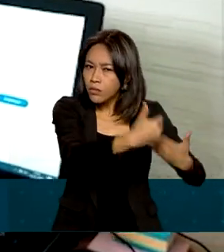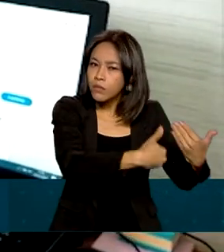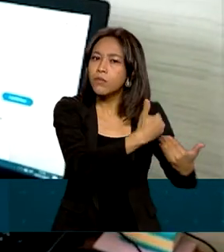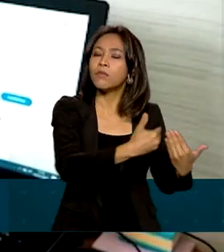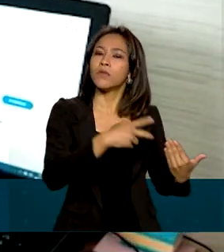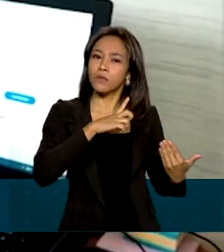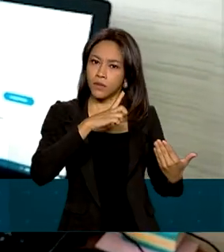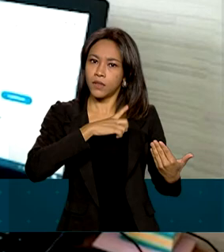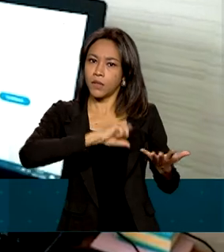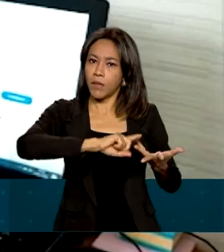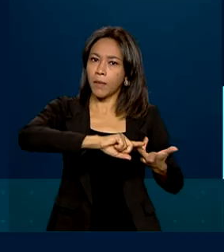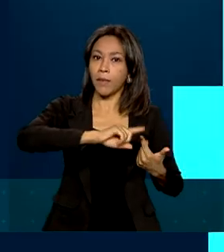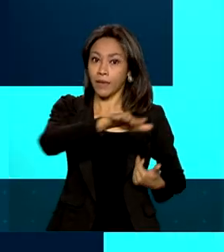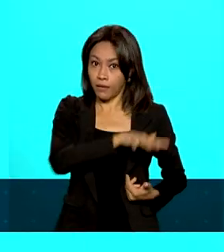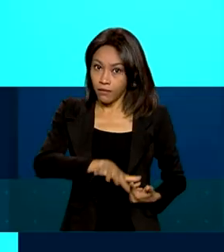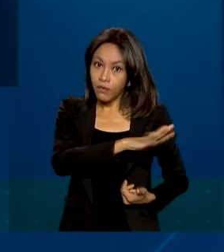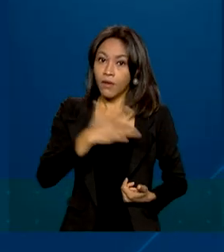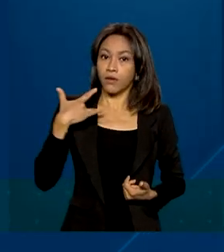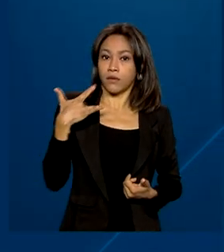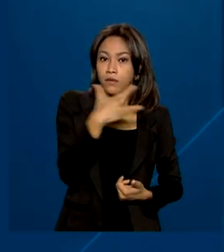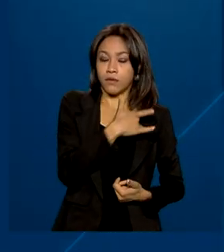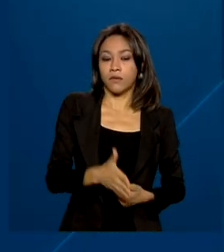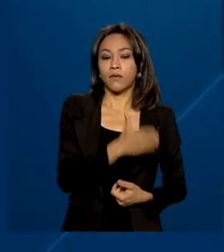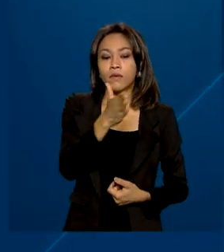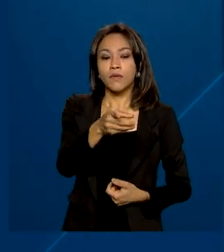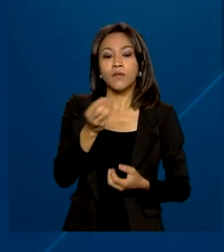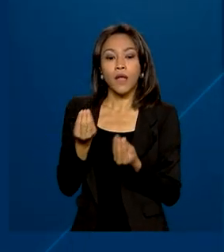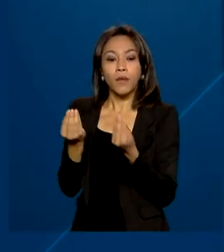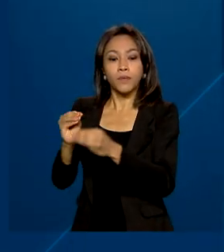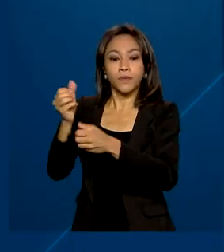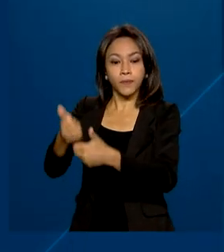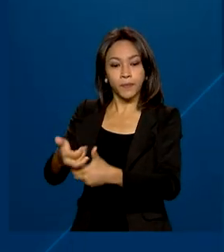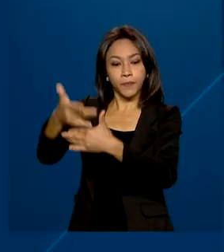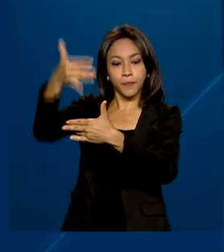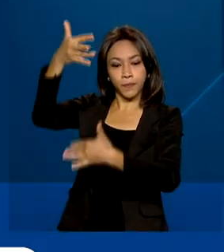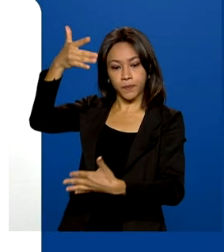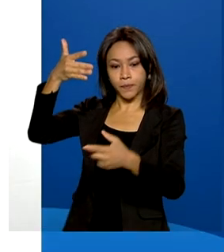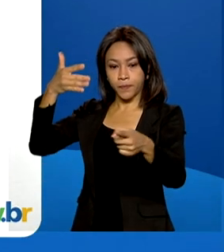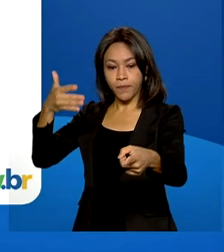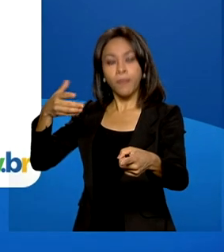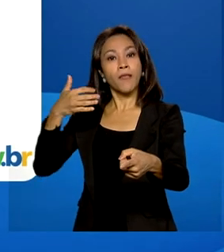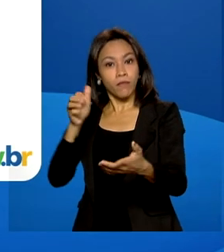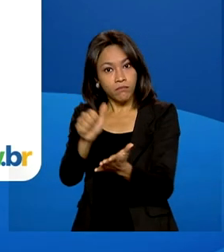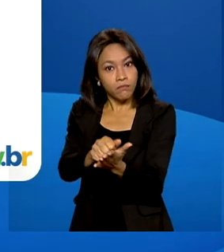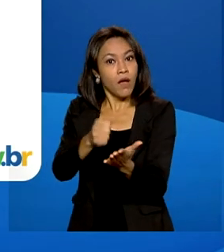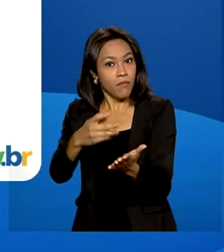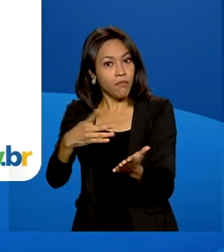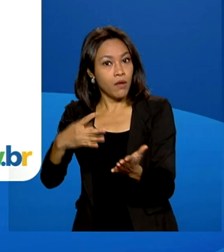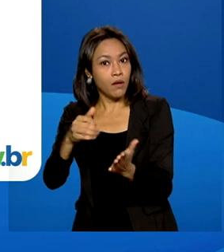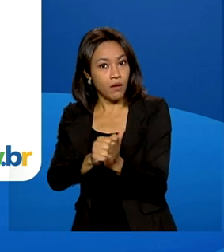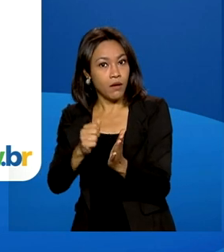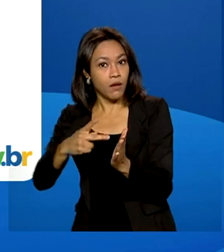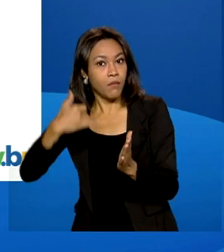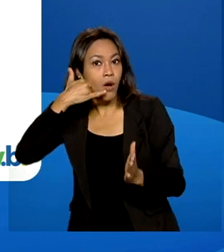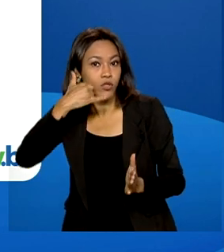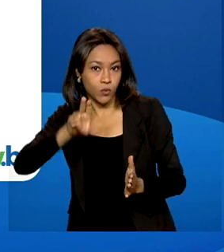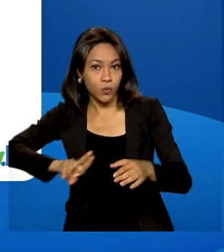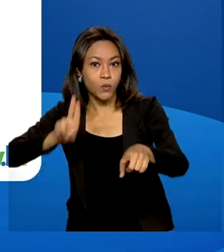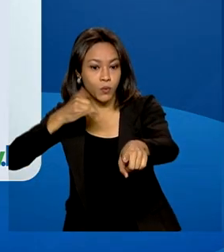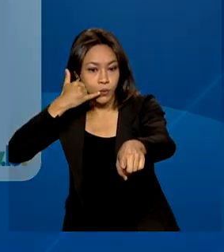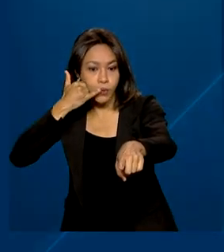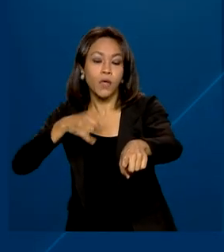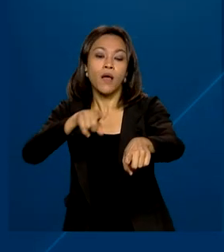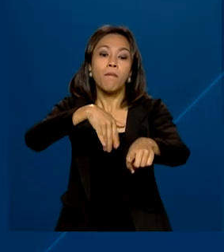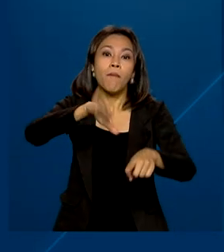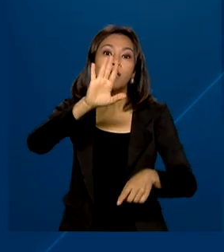serviços na área de saúde. Disponível na internet e como aplicativo para celular, o Solgov é um canal exclusivo para